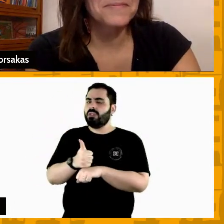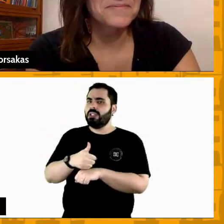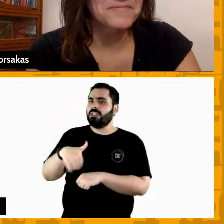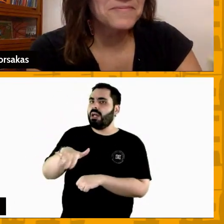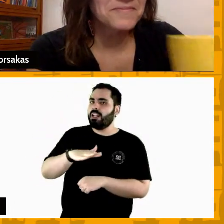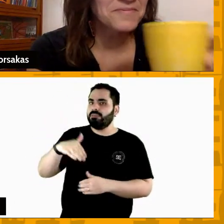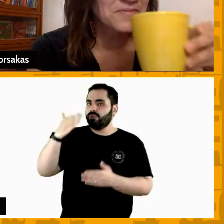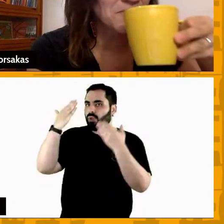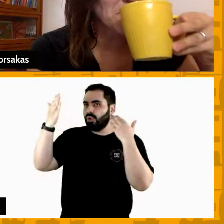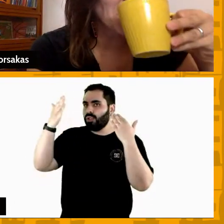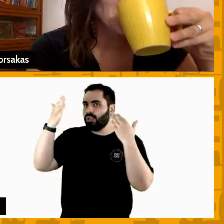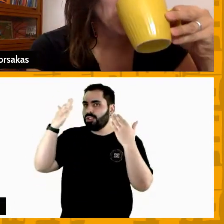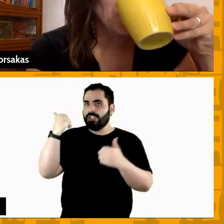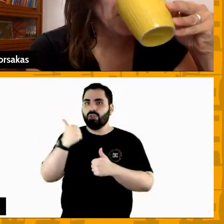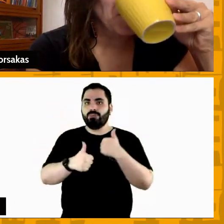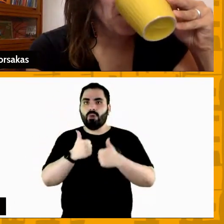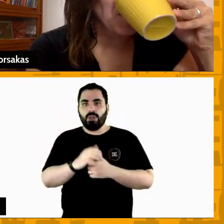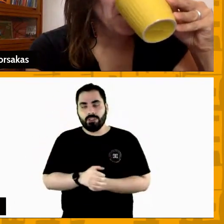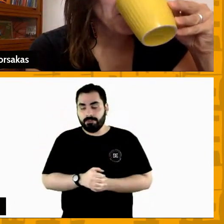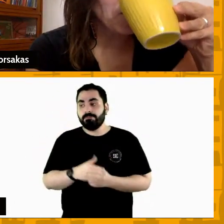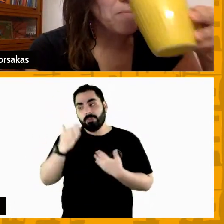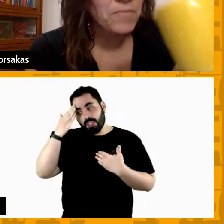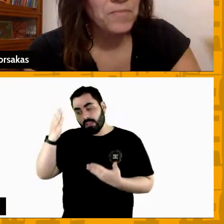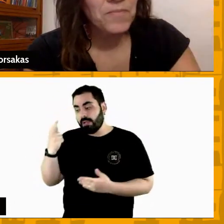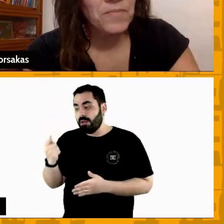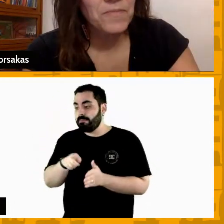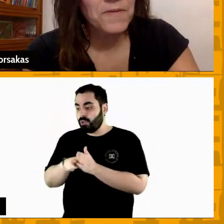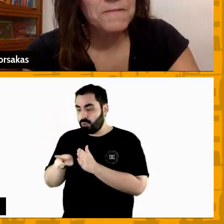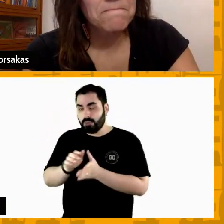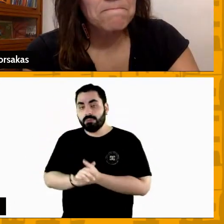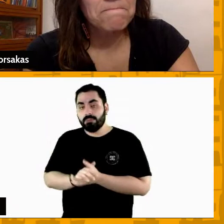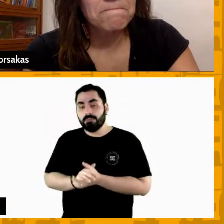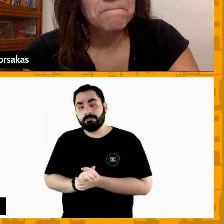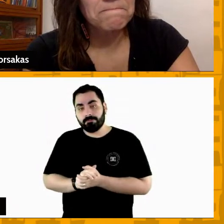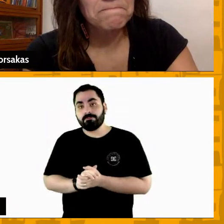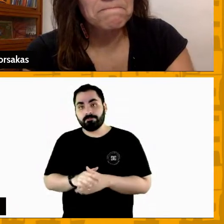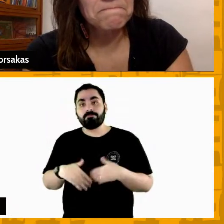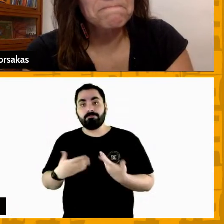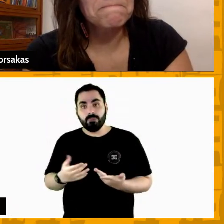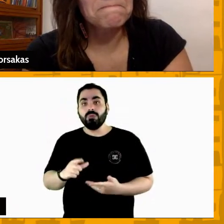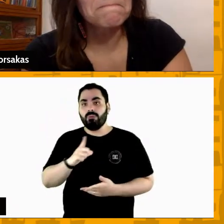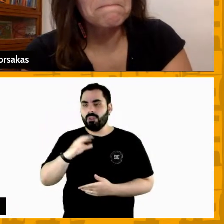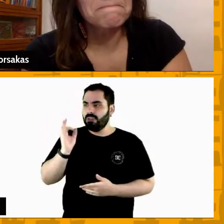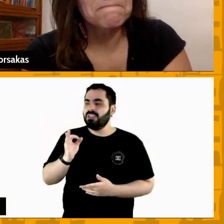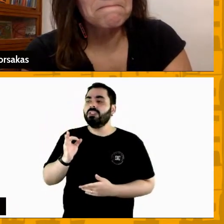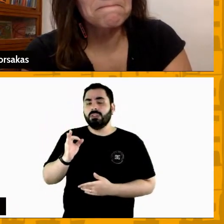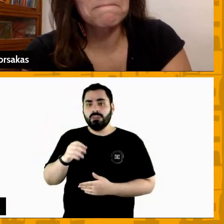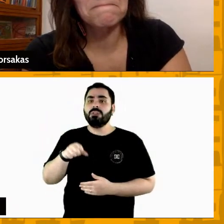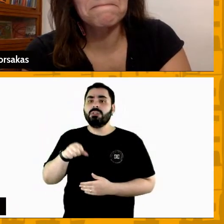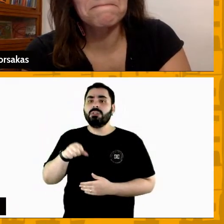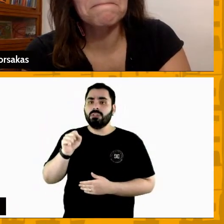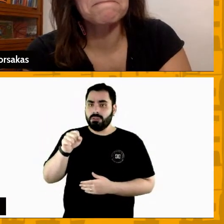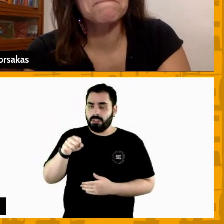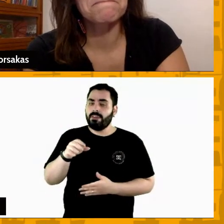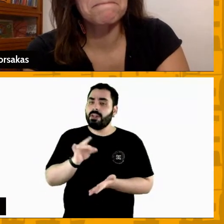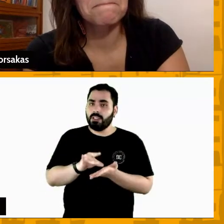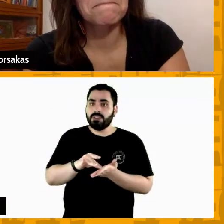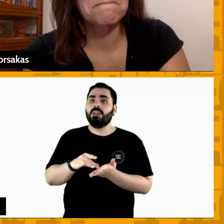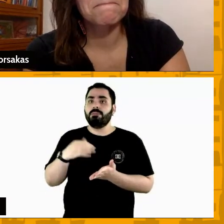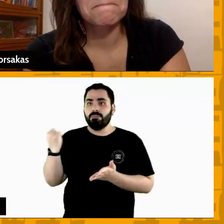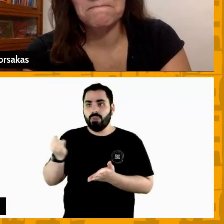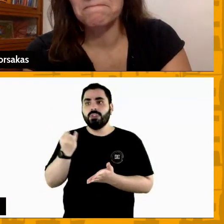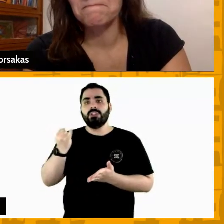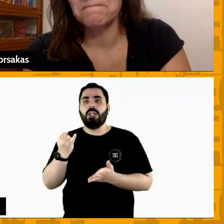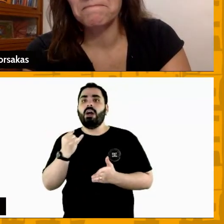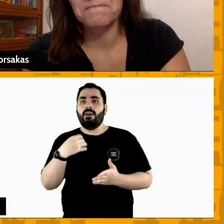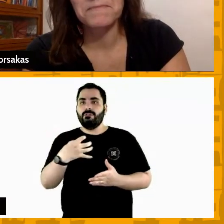com certeza a gente tem que estar sempre orando e vigiando na forma de nos comunicarmos com os atletas né